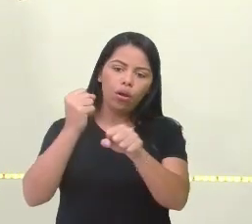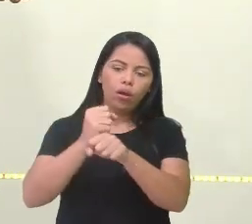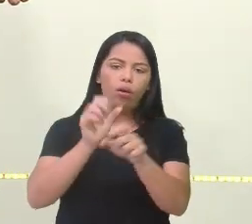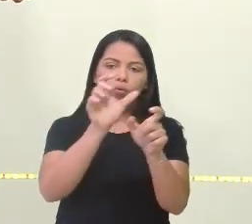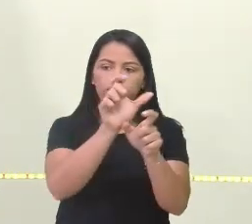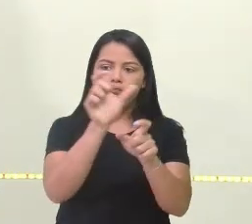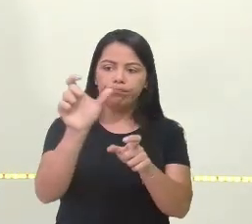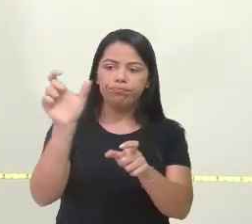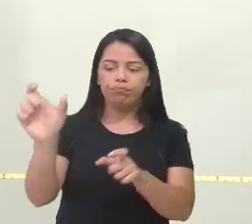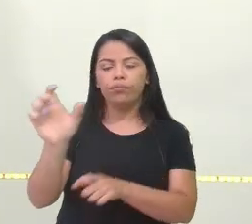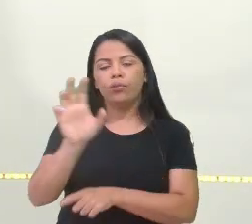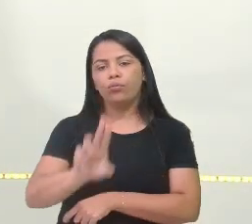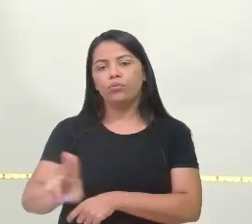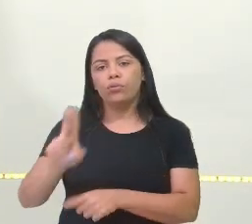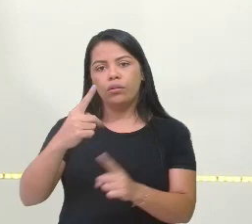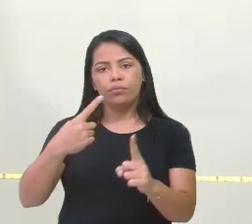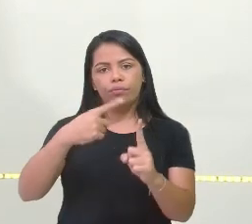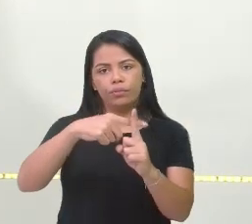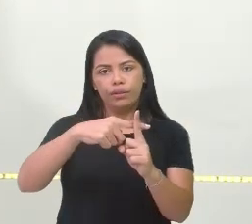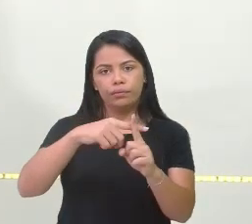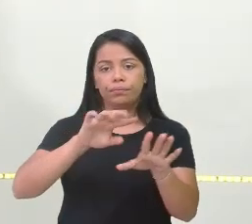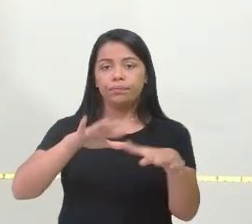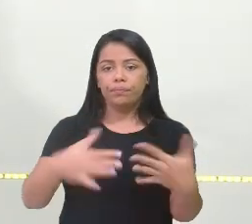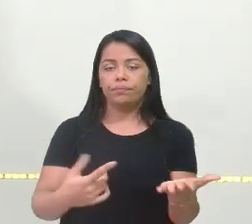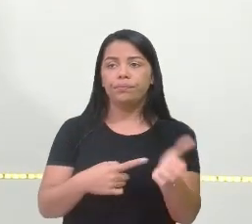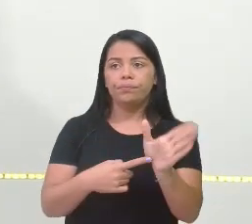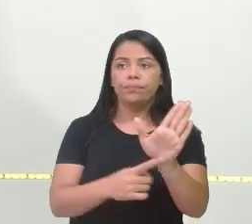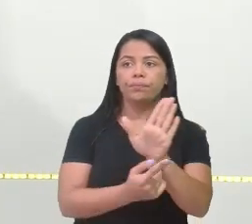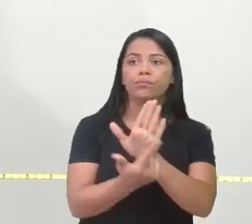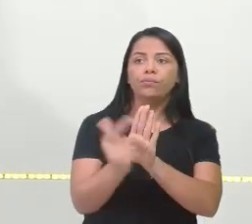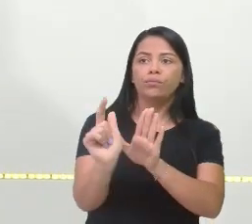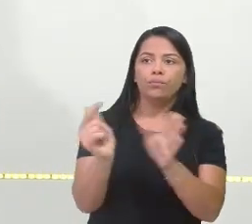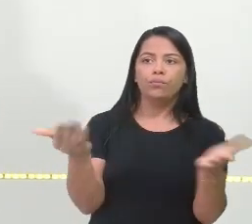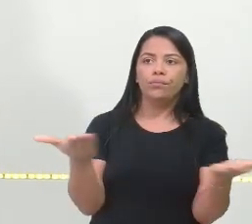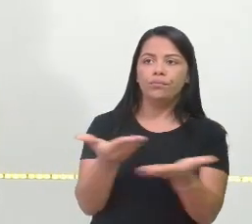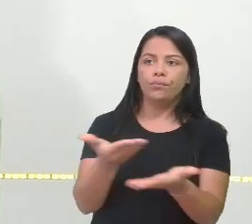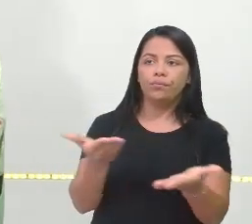adição. E agora eu vou trazer outro probleminha pra vocês, tá certo?